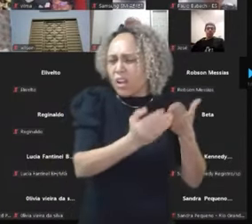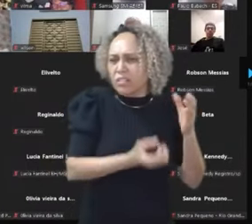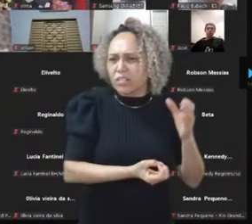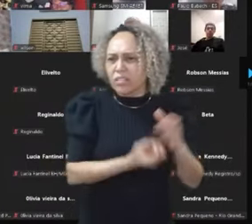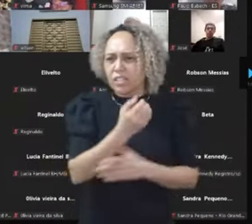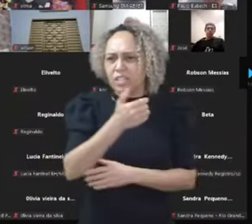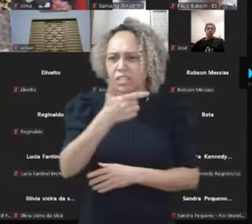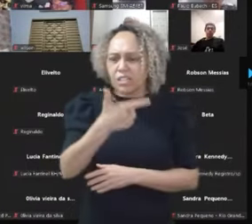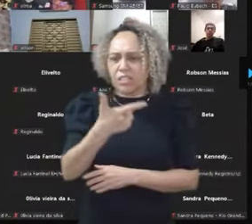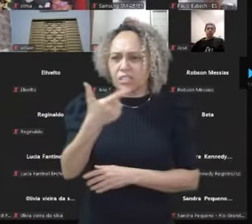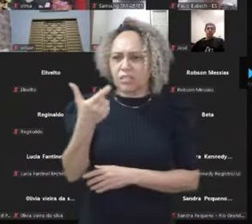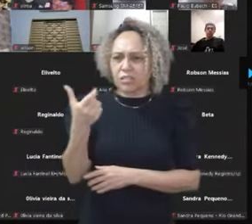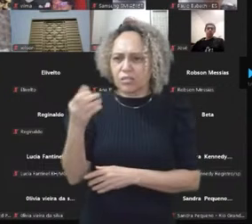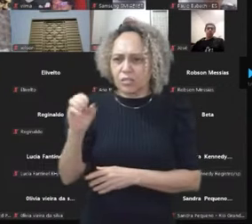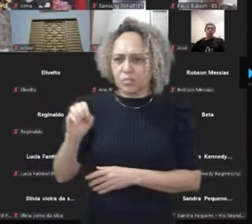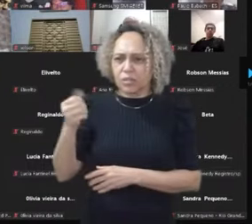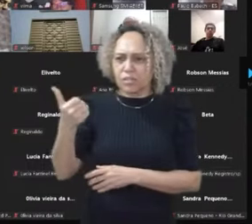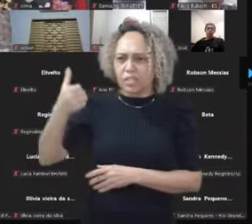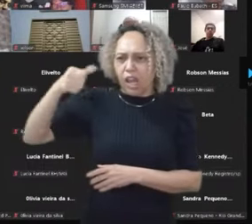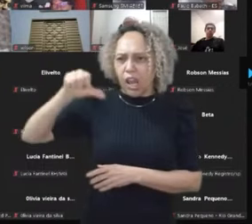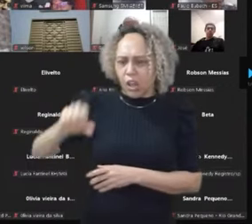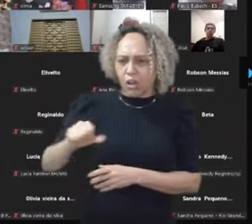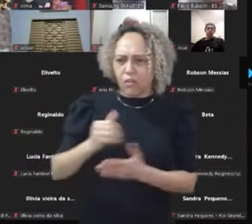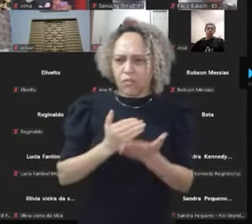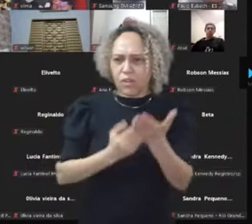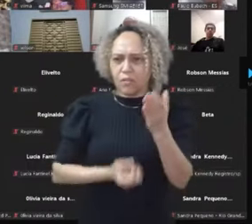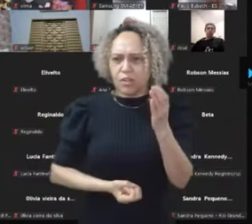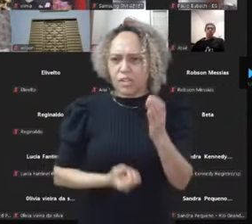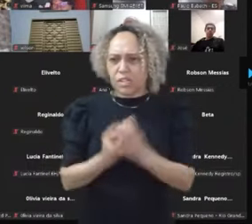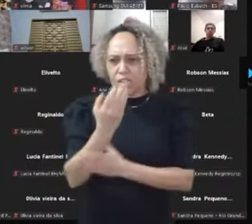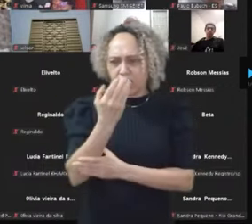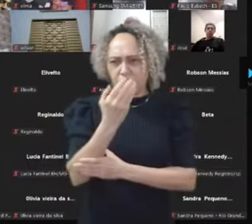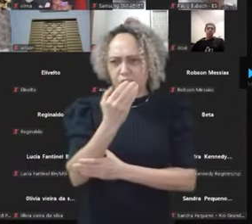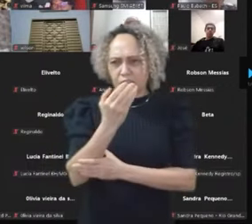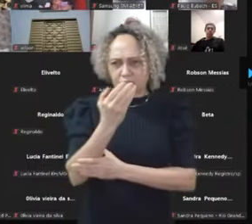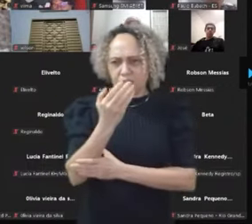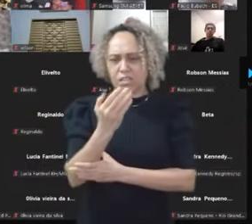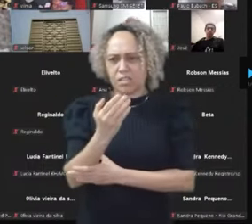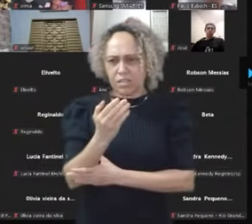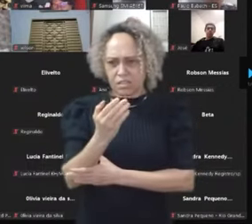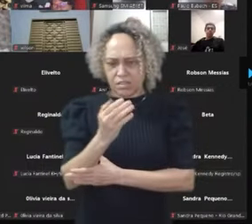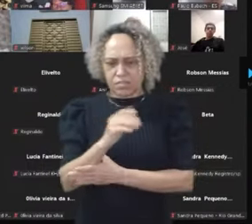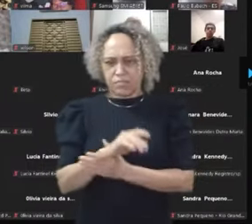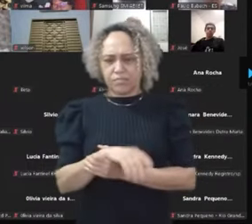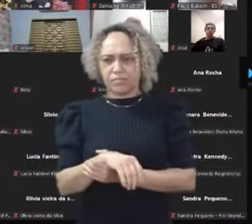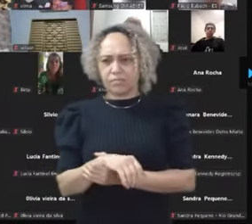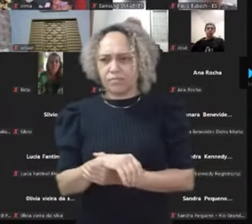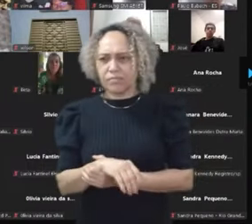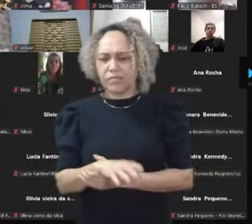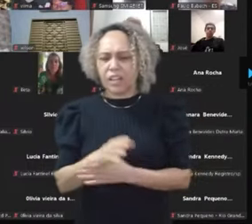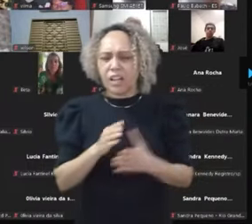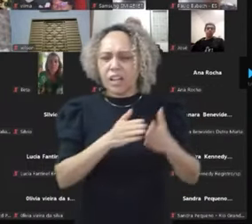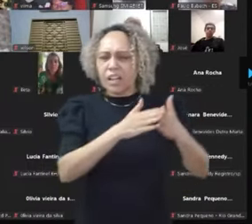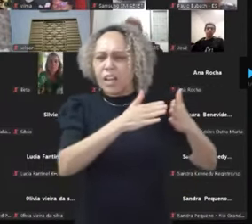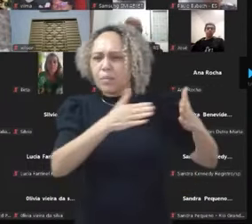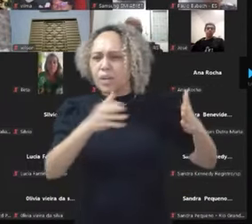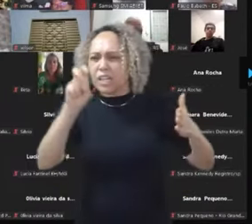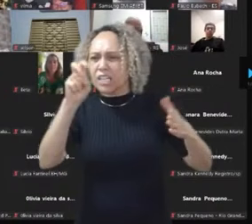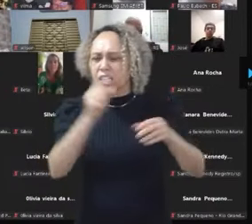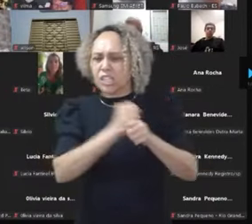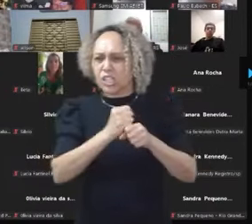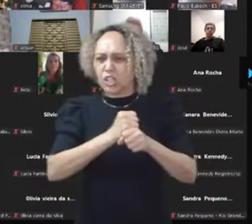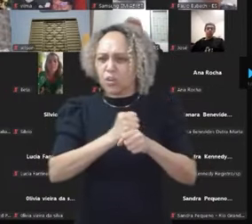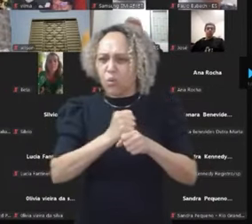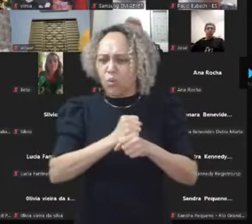eu já falava, olha, a gente precisa começar a olhar para as redes sociais. E olha, de lá para cá, cinco anos, muita, muita coisa mudou.